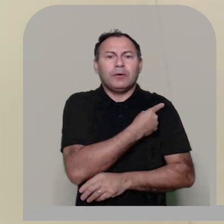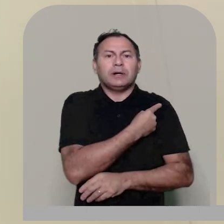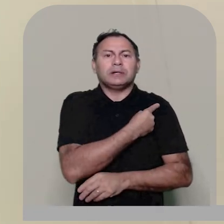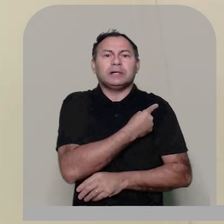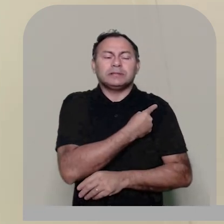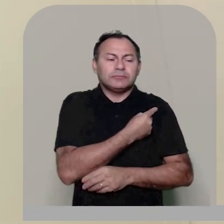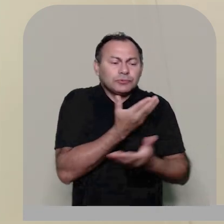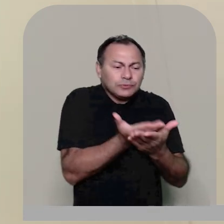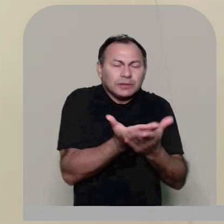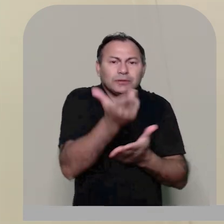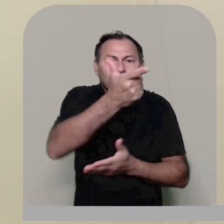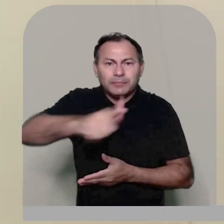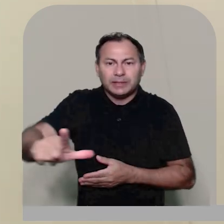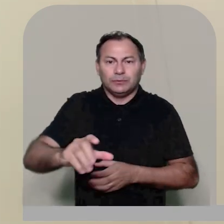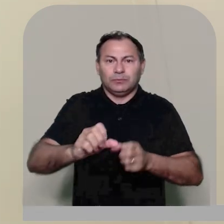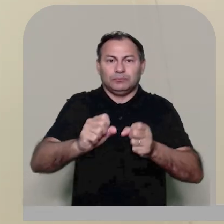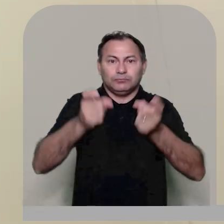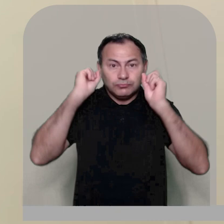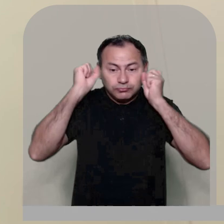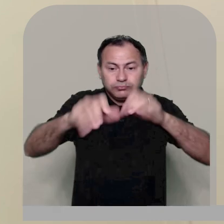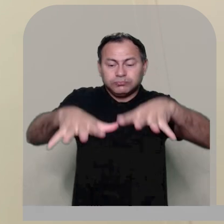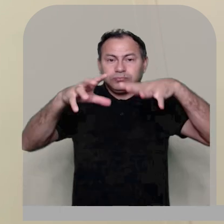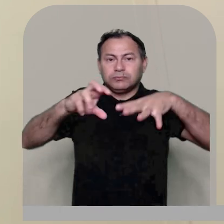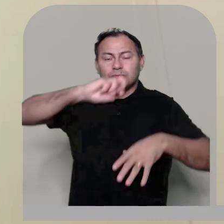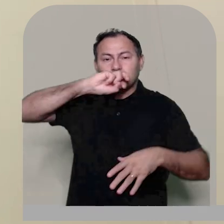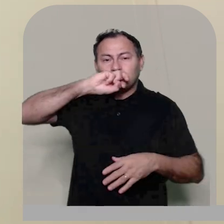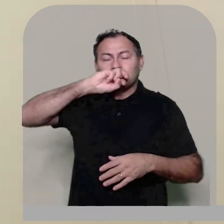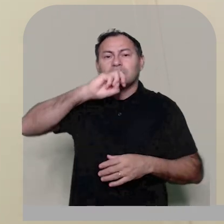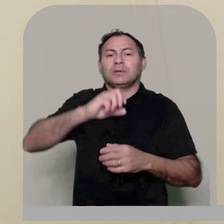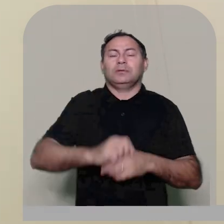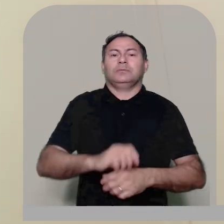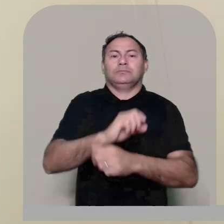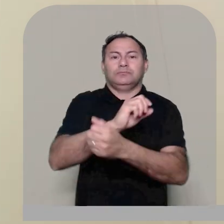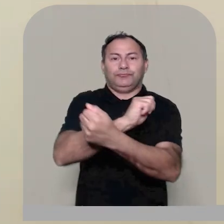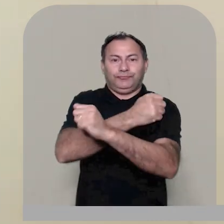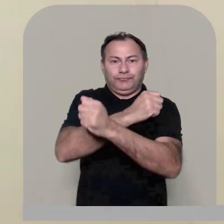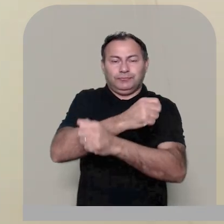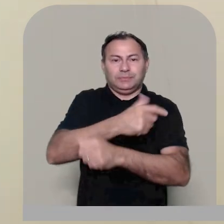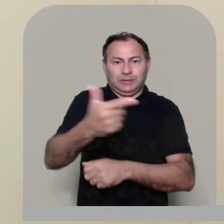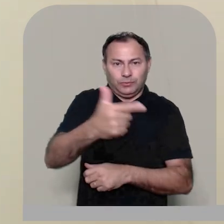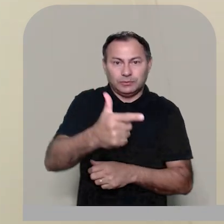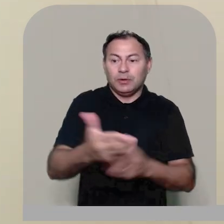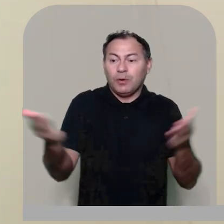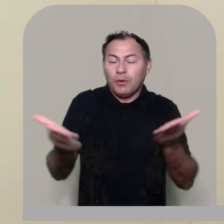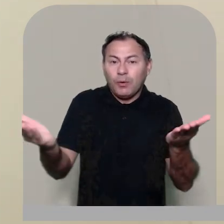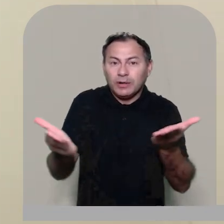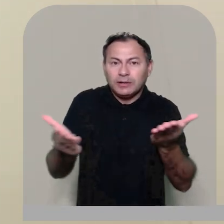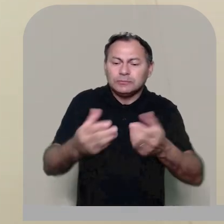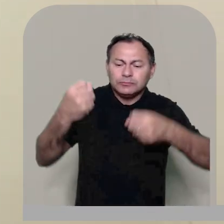revisitando o concílio ecumênico vaticano segundo hoje trataremos do